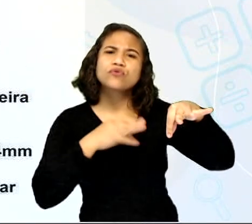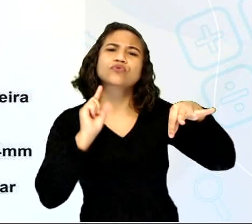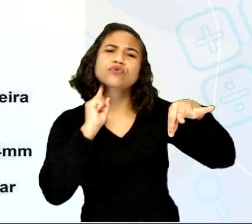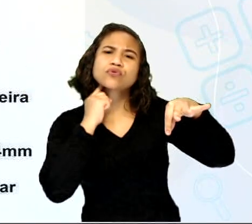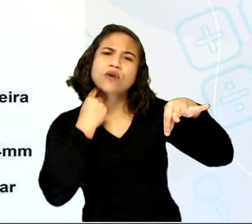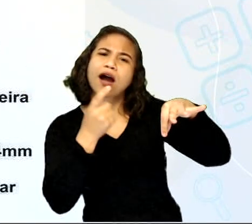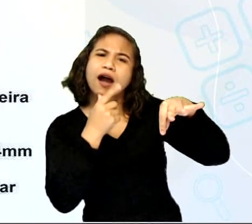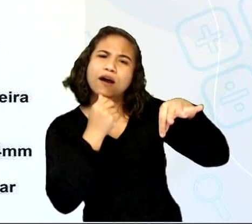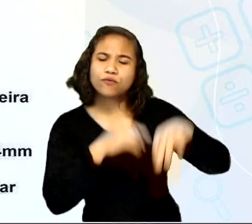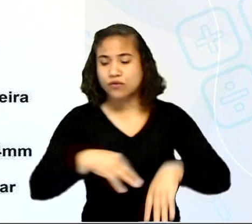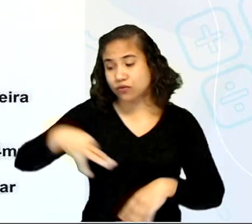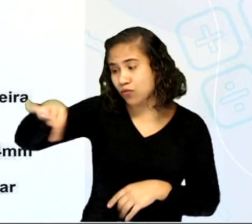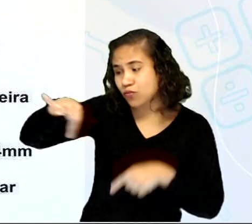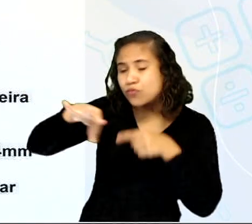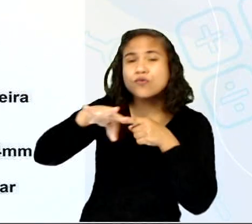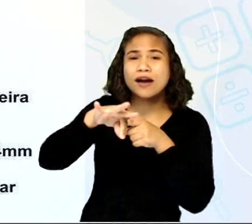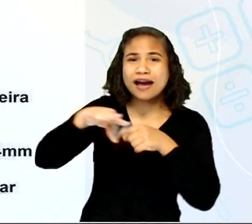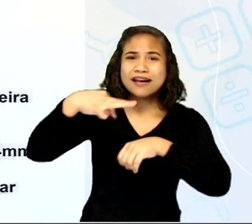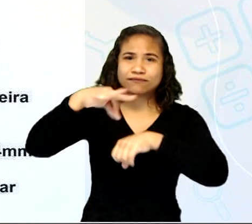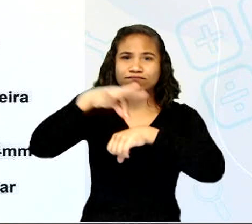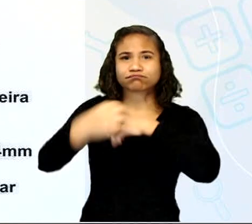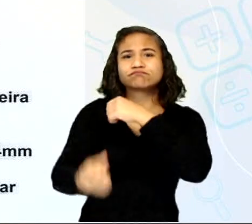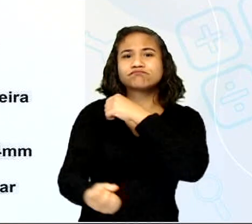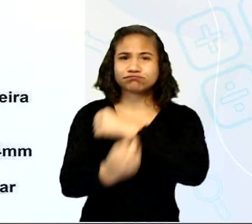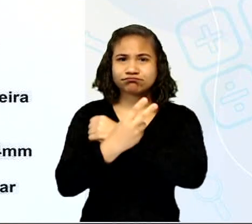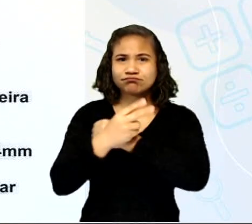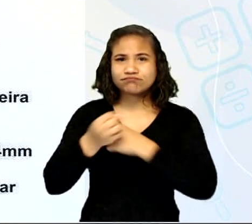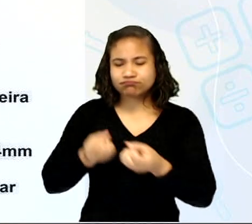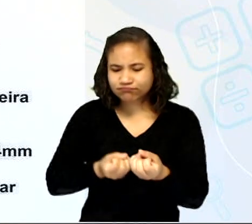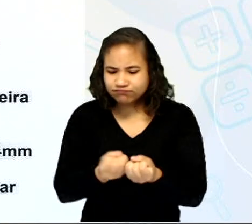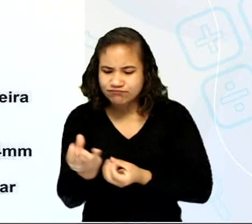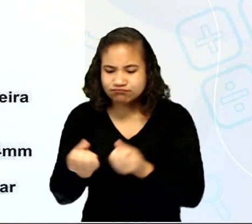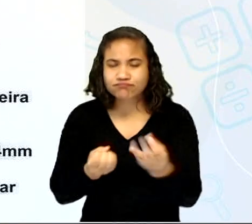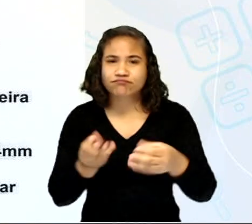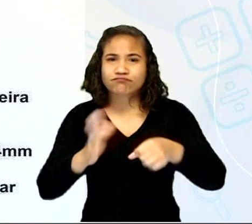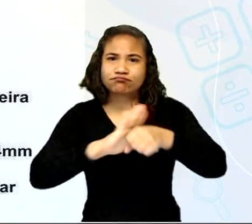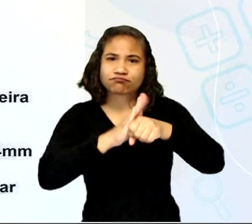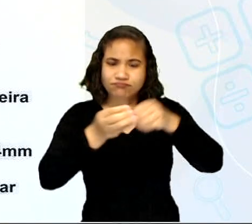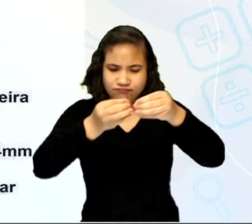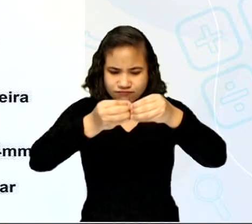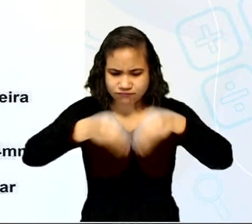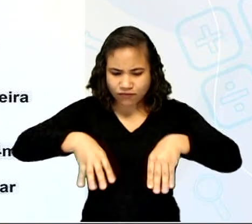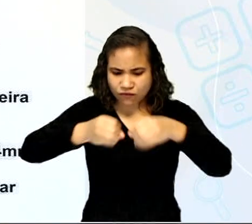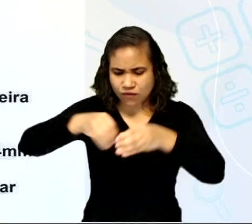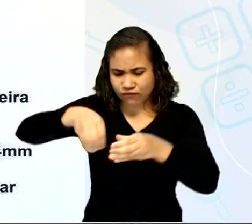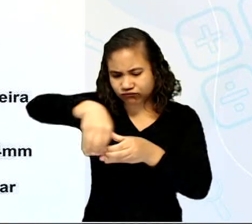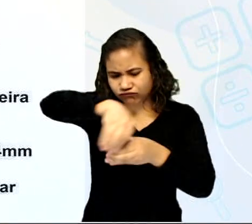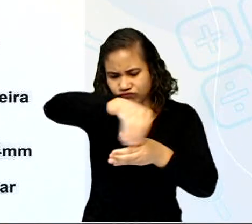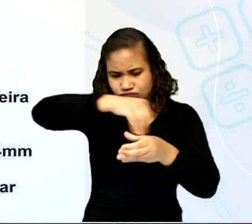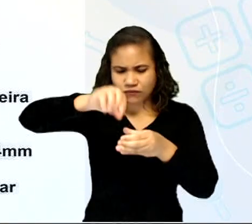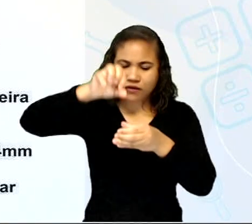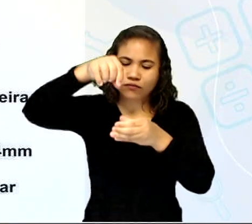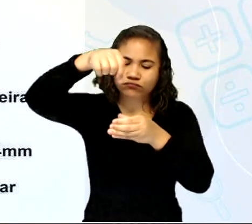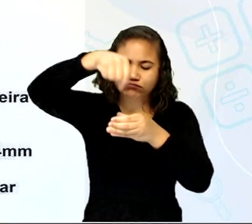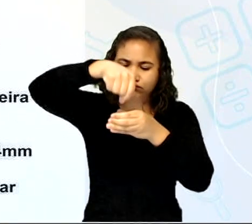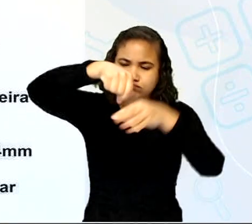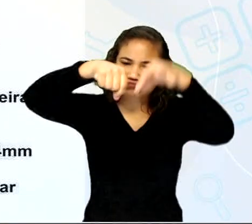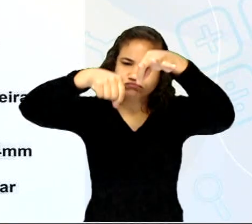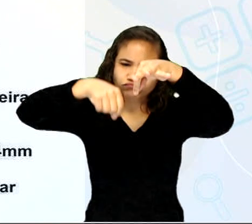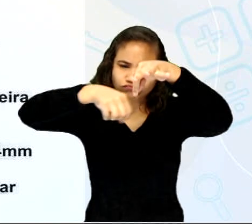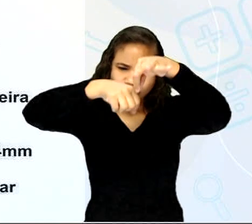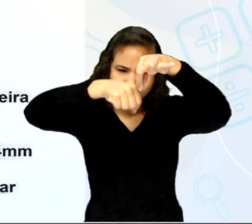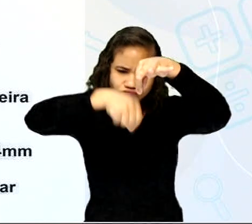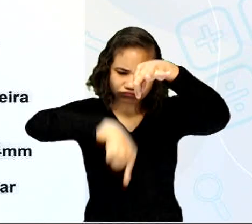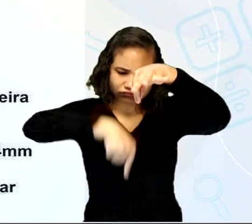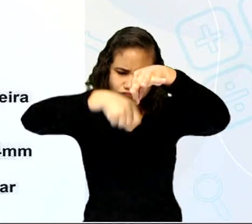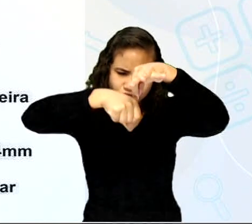O Aedes aegypti, ele distribui os ovos pelas bordas de diversos criadouros. Já